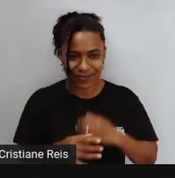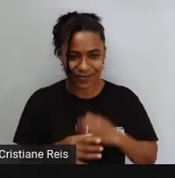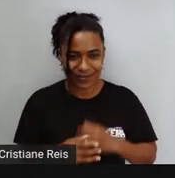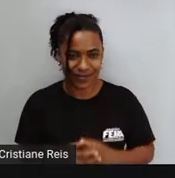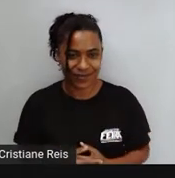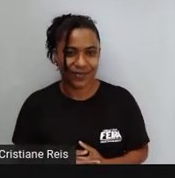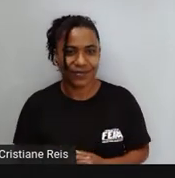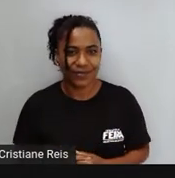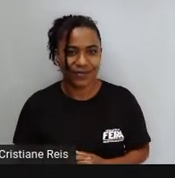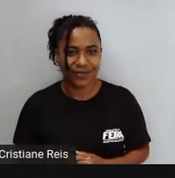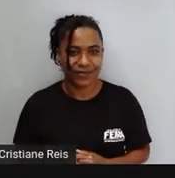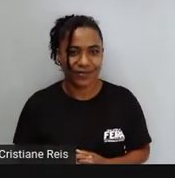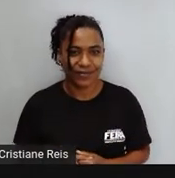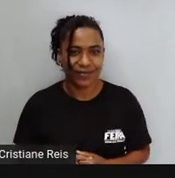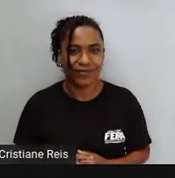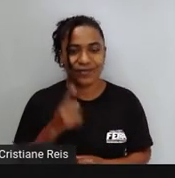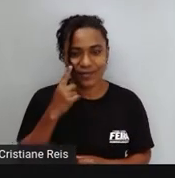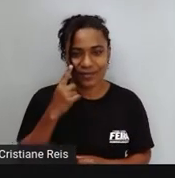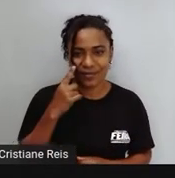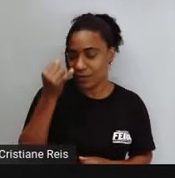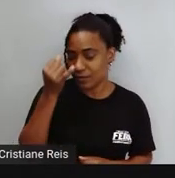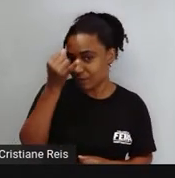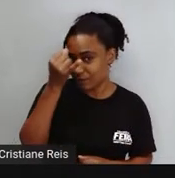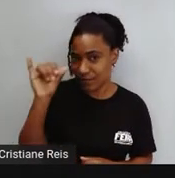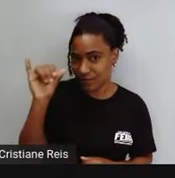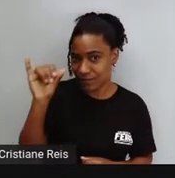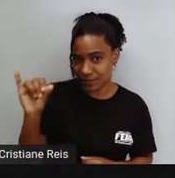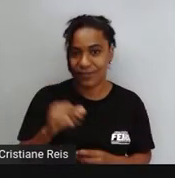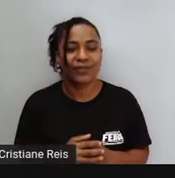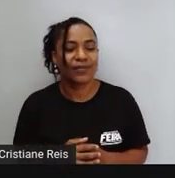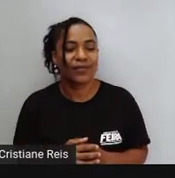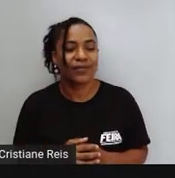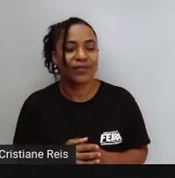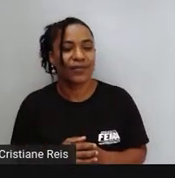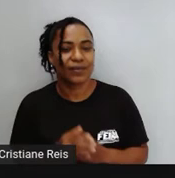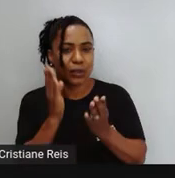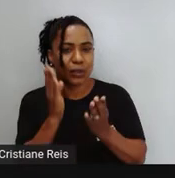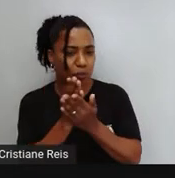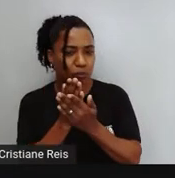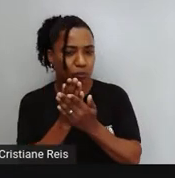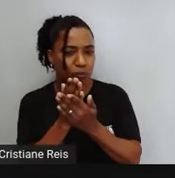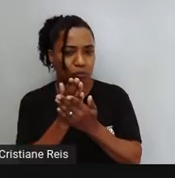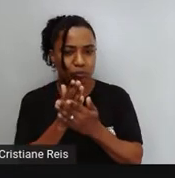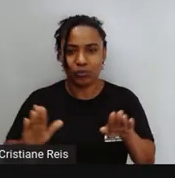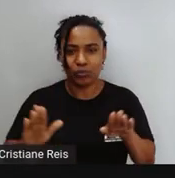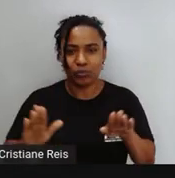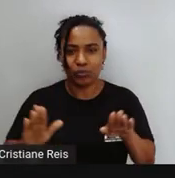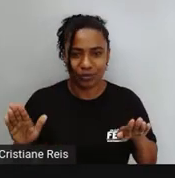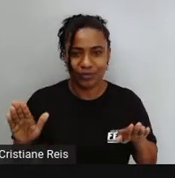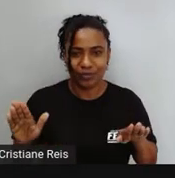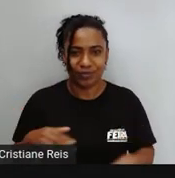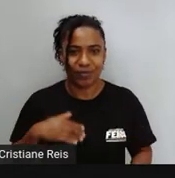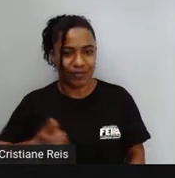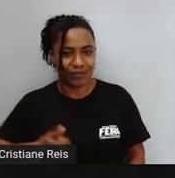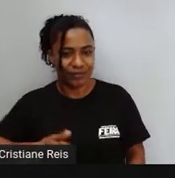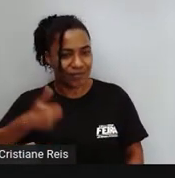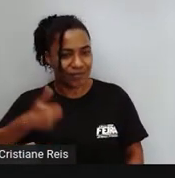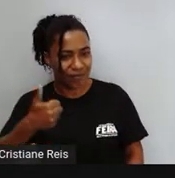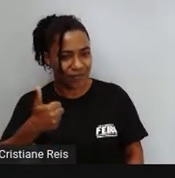Avoid Evitar Finish Terminar Like Or dislike